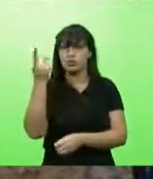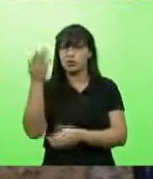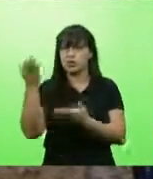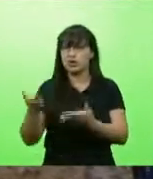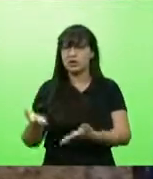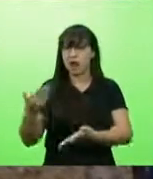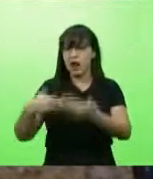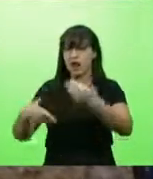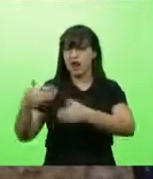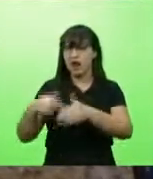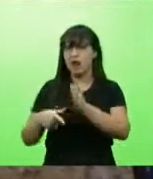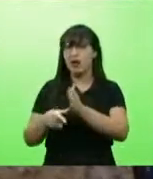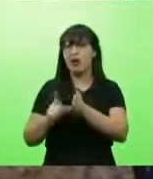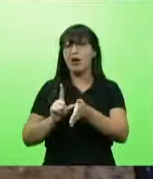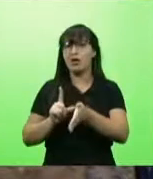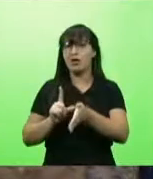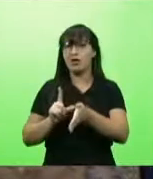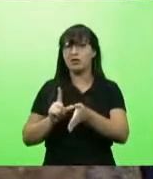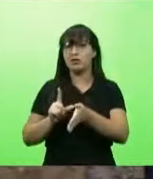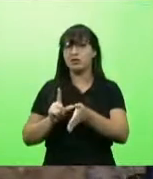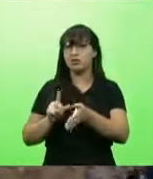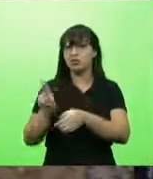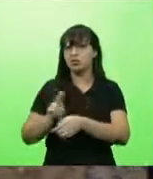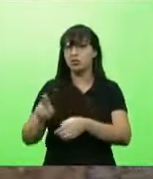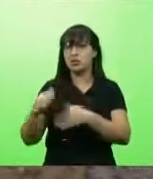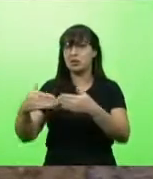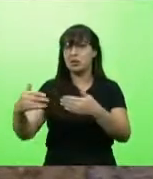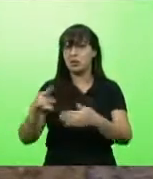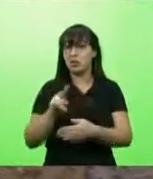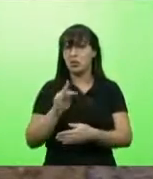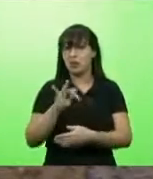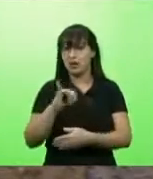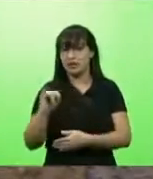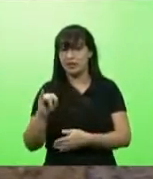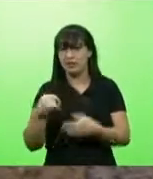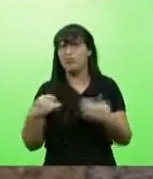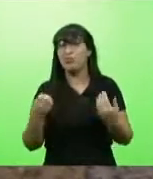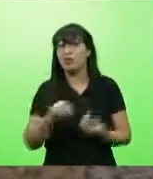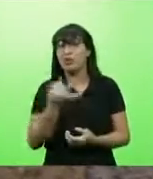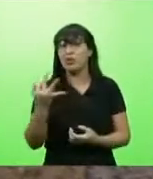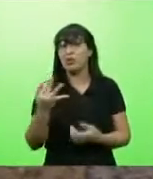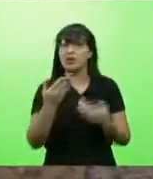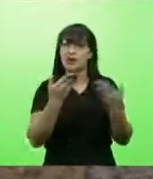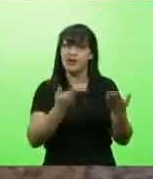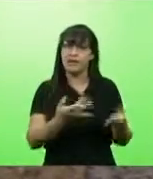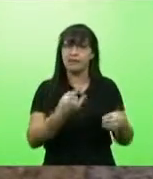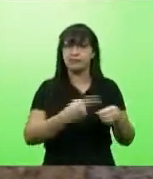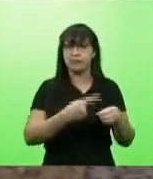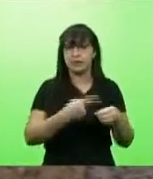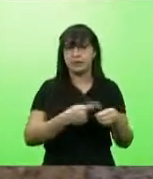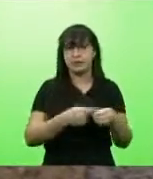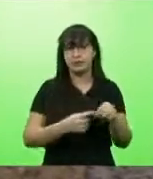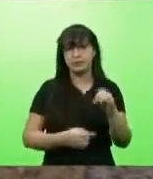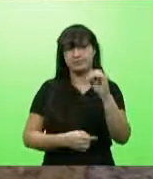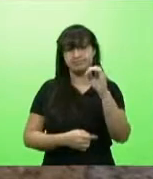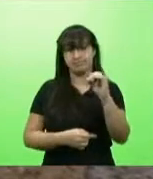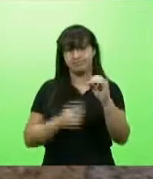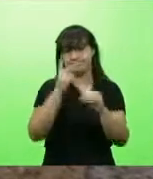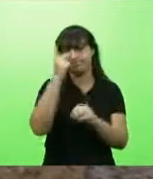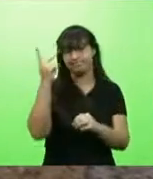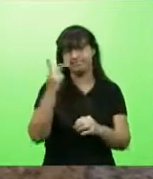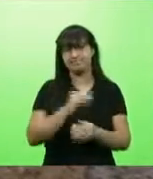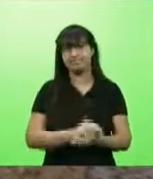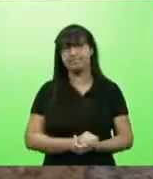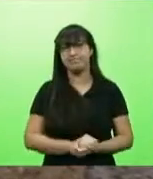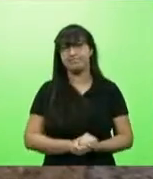que se trataram e precisaram de UTIs? É isso que tem que perguntar. Em Rancho Queimado, zero. Zero